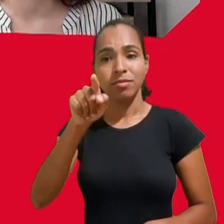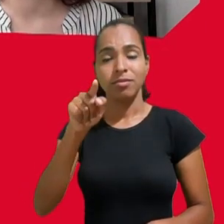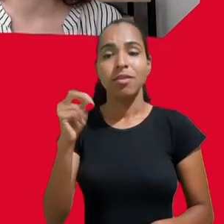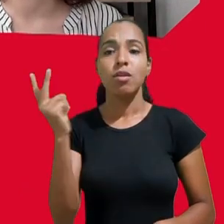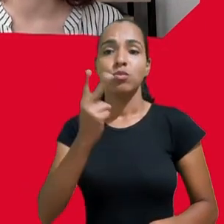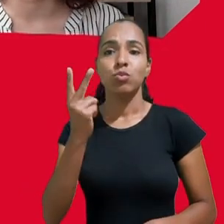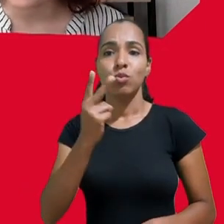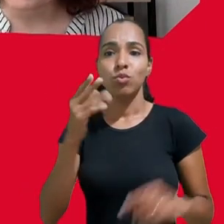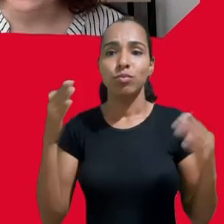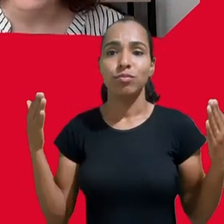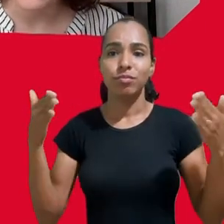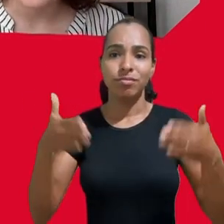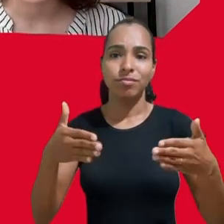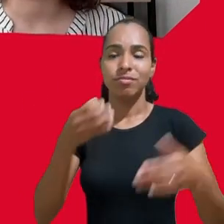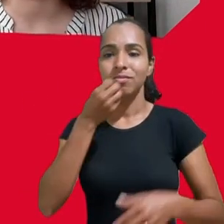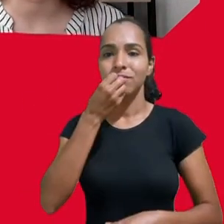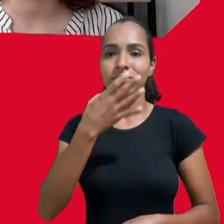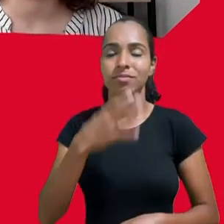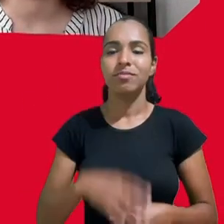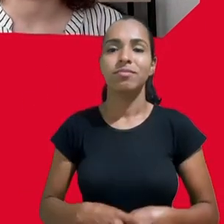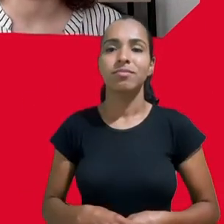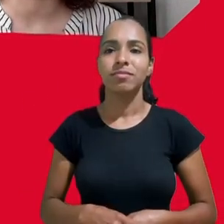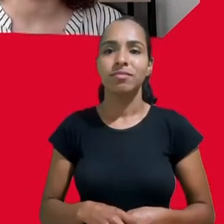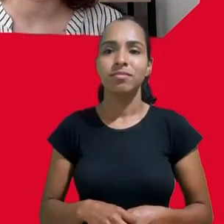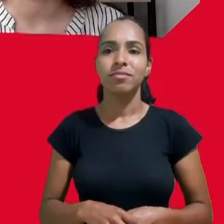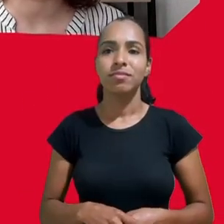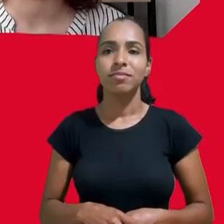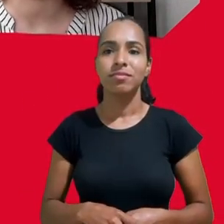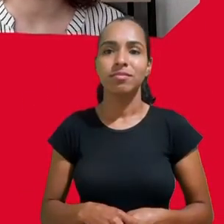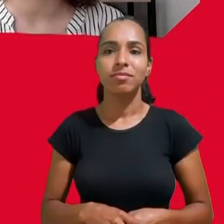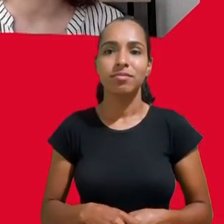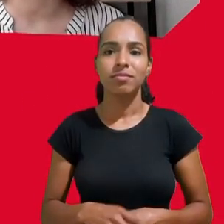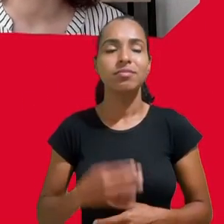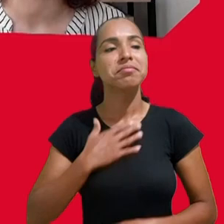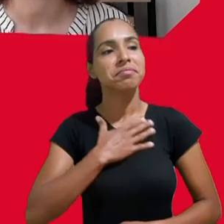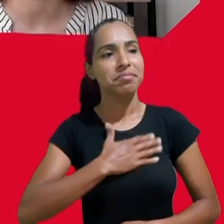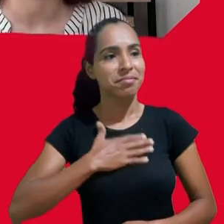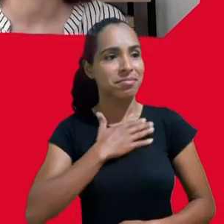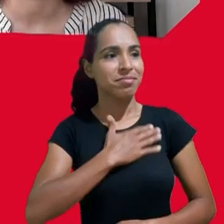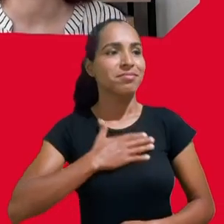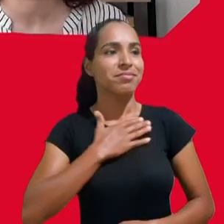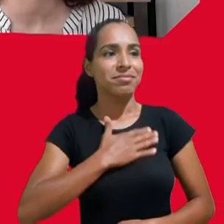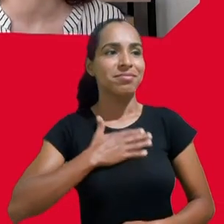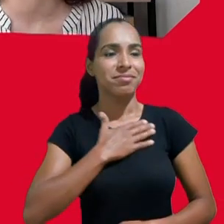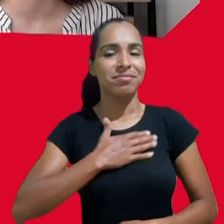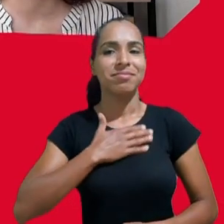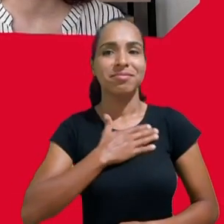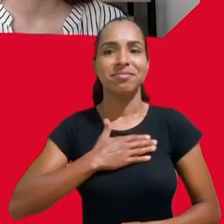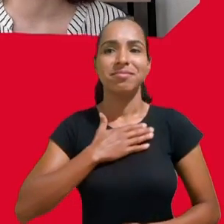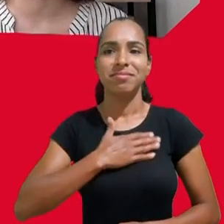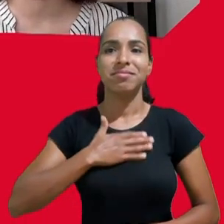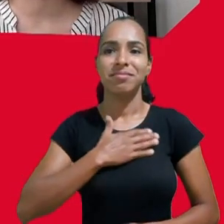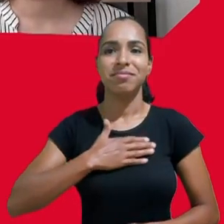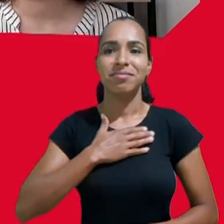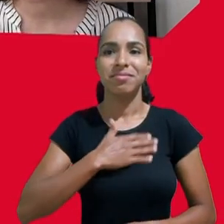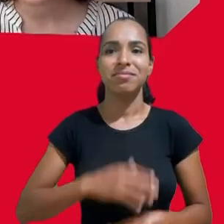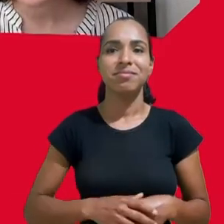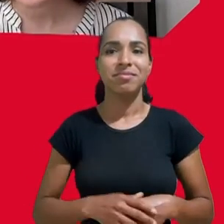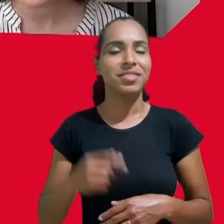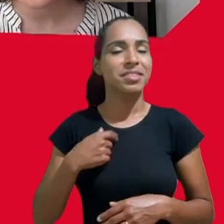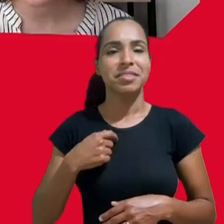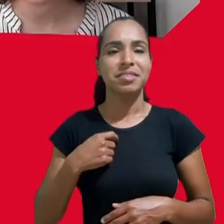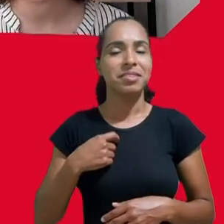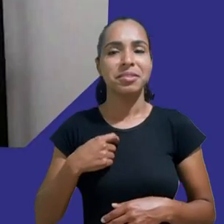tá o prazer foi todo meu obrigada por ser minha parceira nessa missão que eu estou tão orgulhosa de fazer parte amanhã